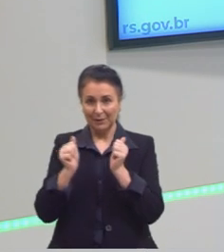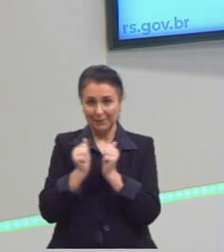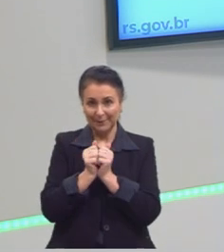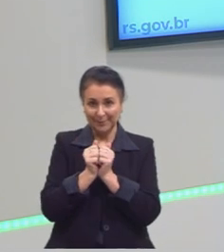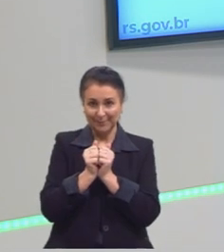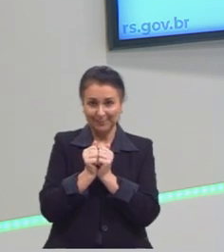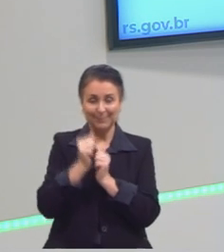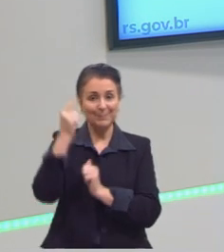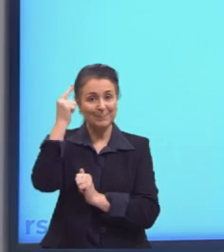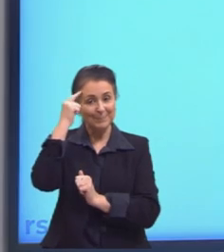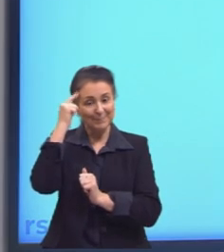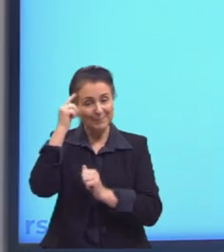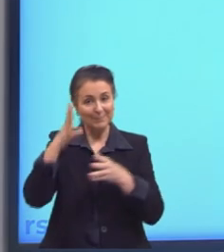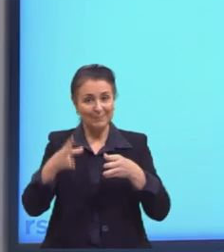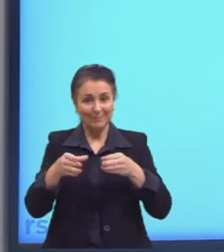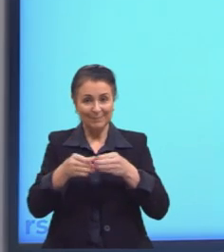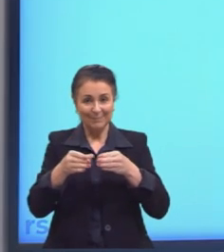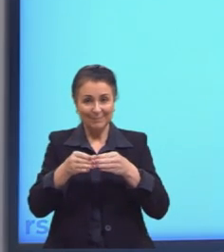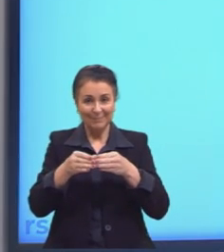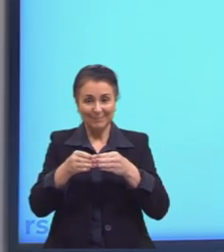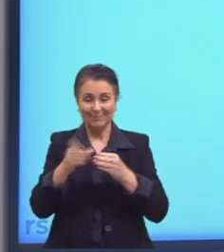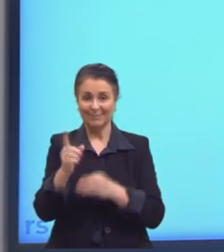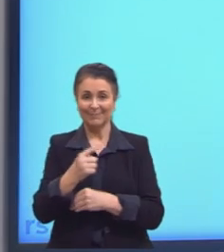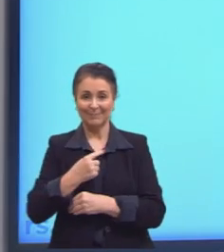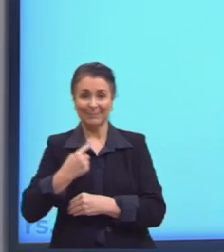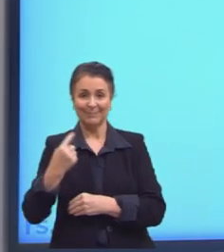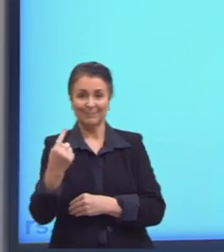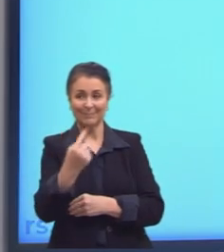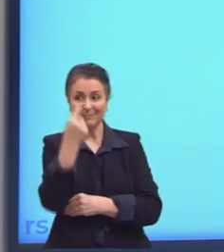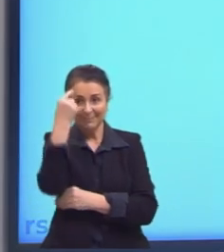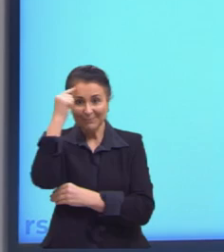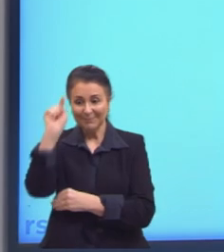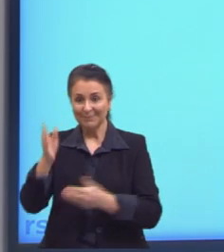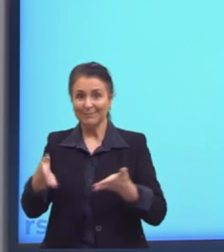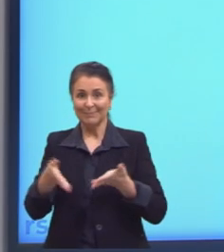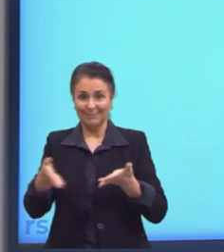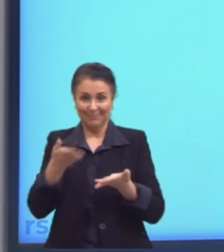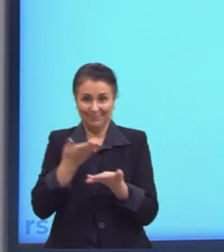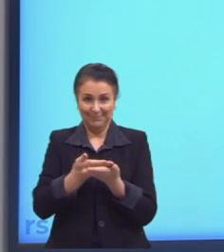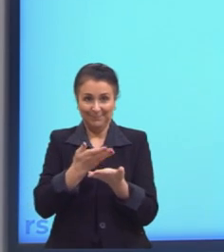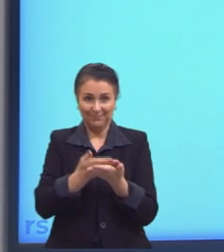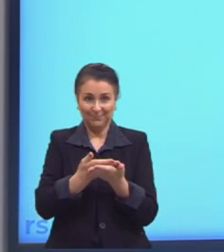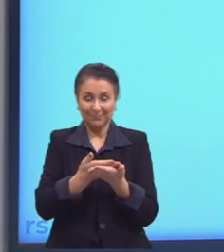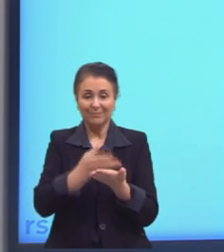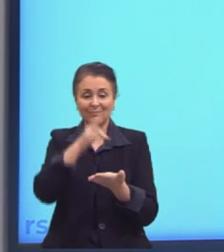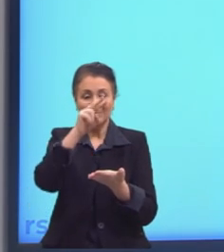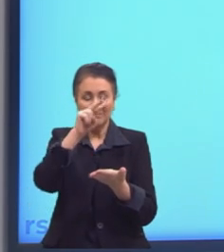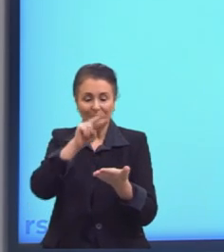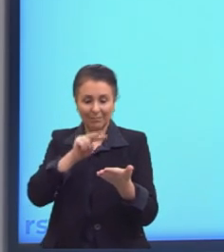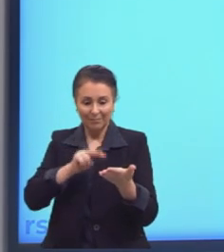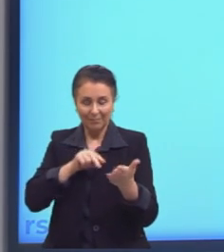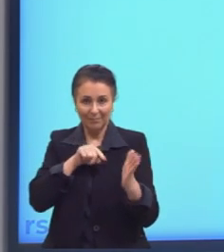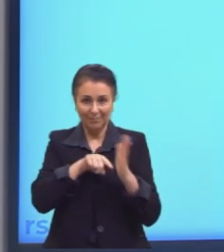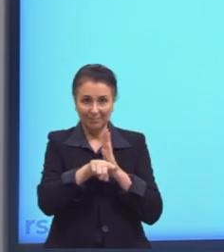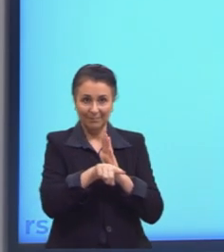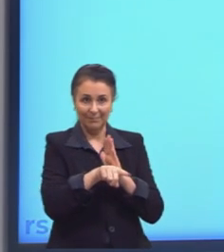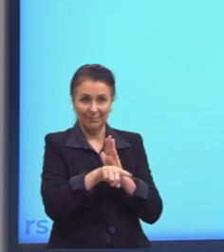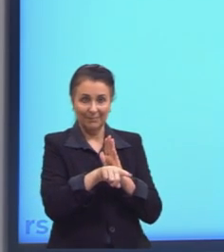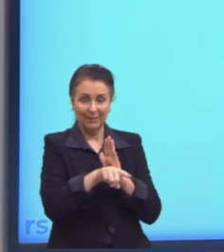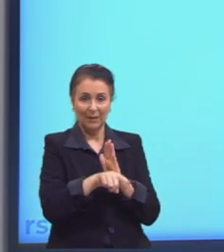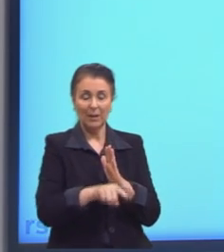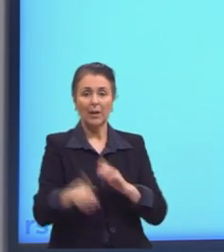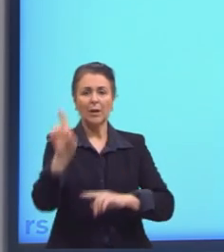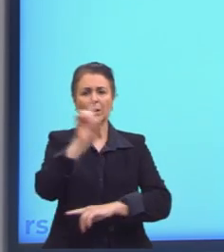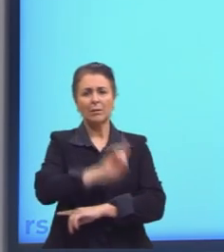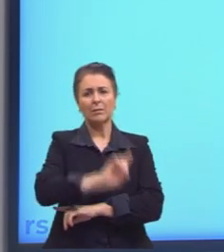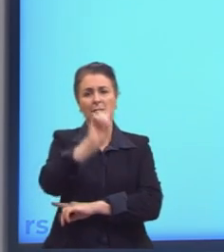né? Pensar em conjunto, que é a nossa ideia de hoje. Vamos ler, então, a questão. No dia